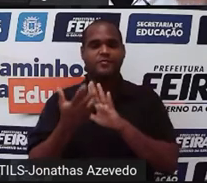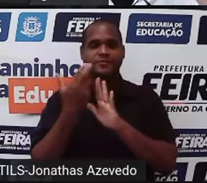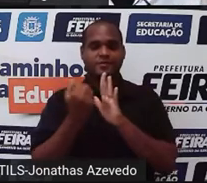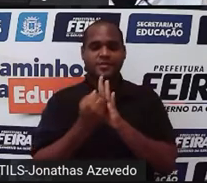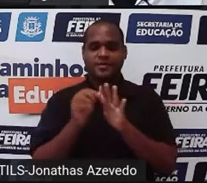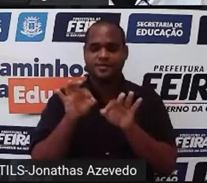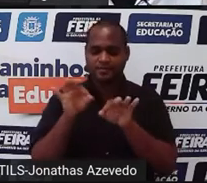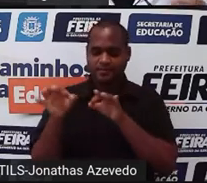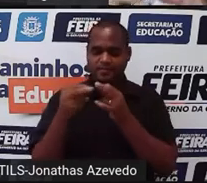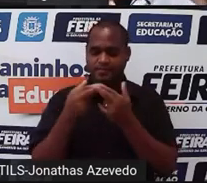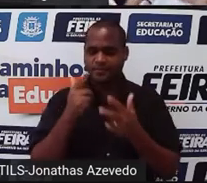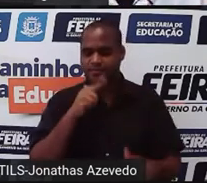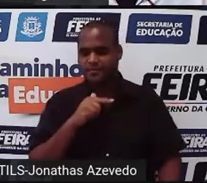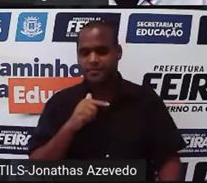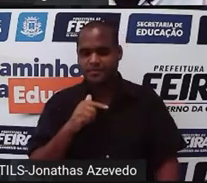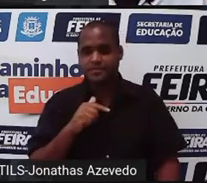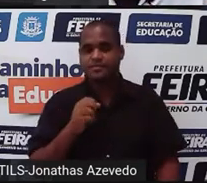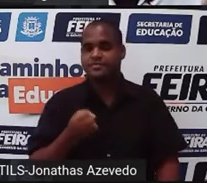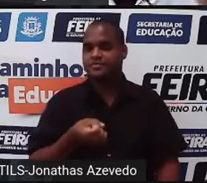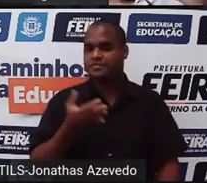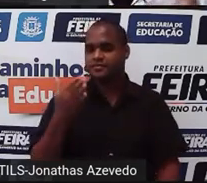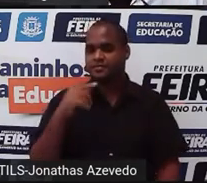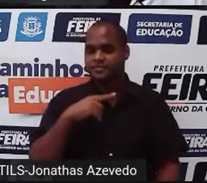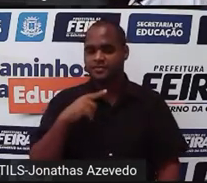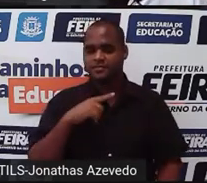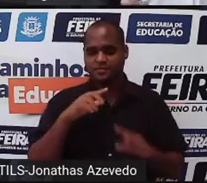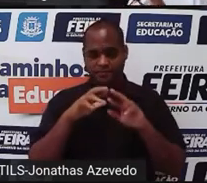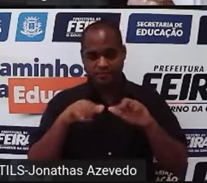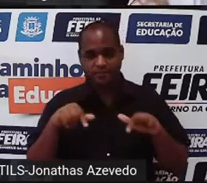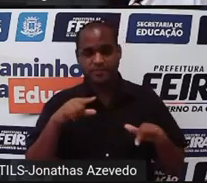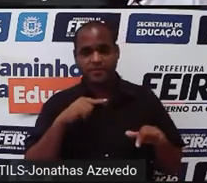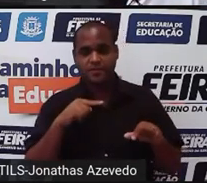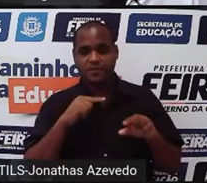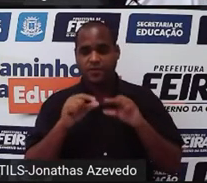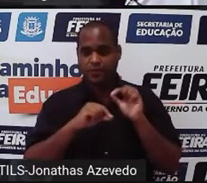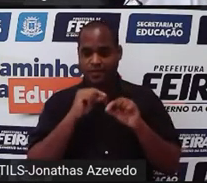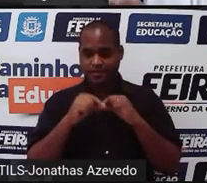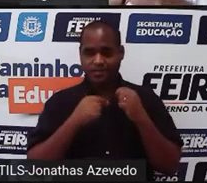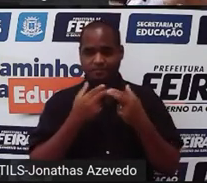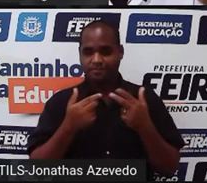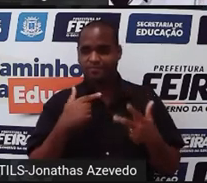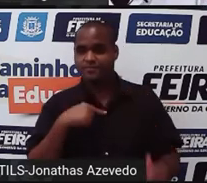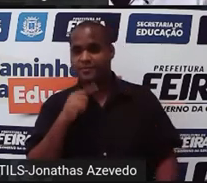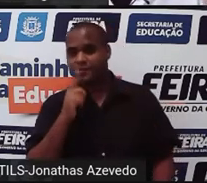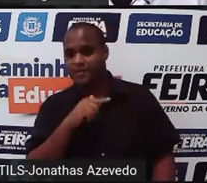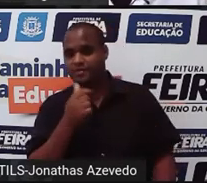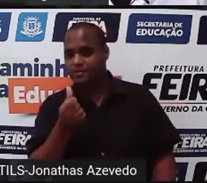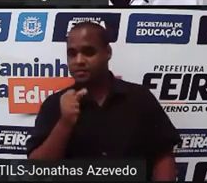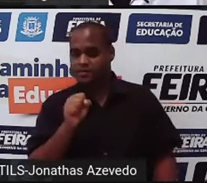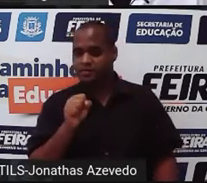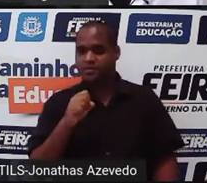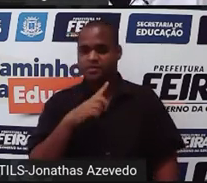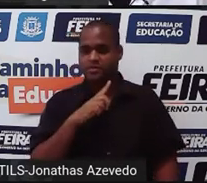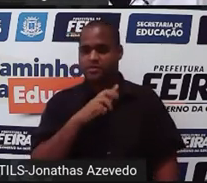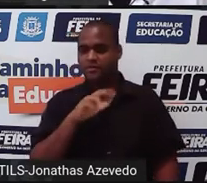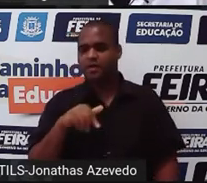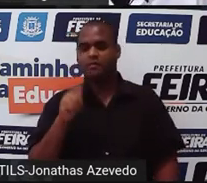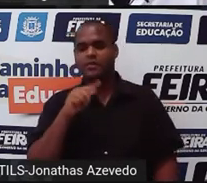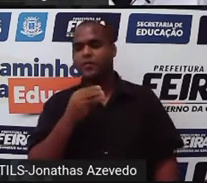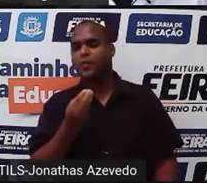foram construídas? Quantos cubos, quantas pirâmides foram construídas com os 68 canudos?